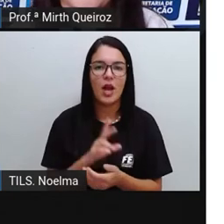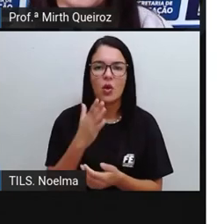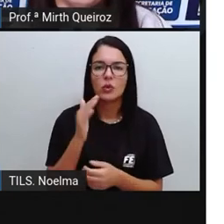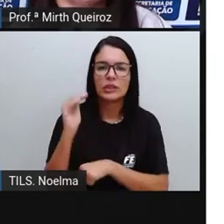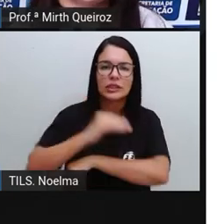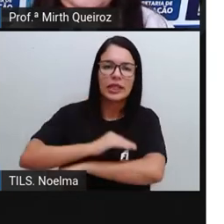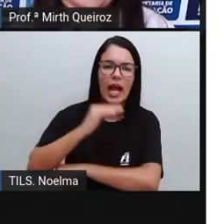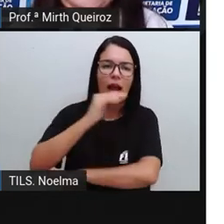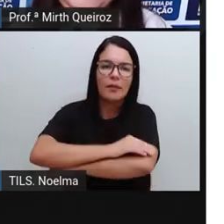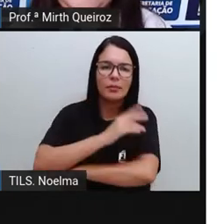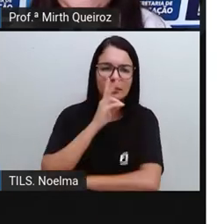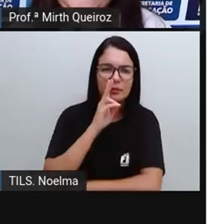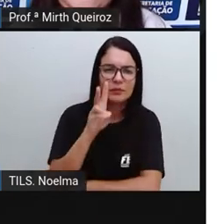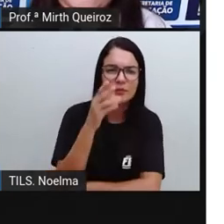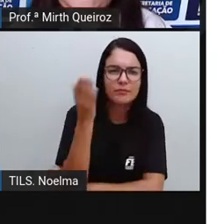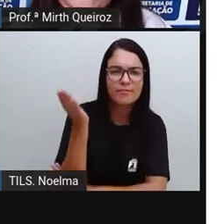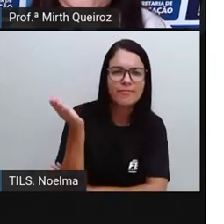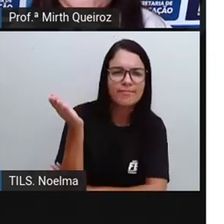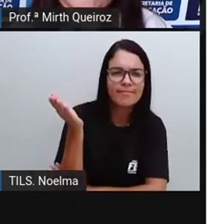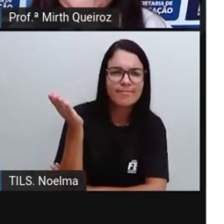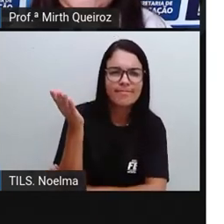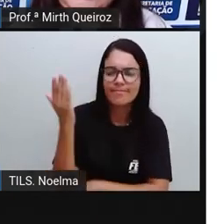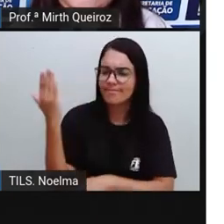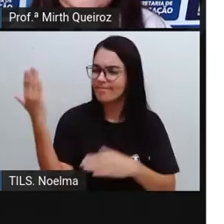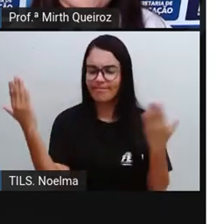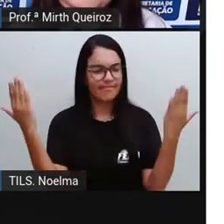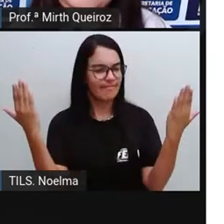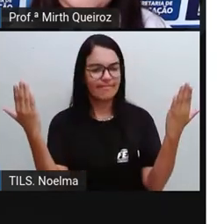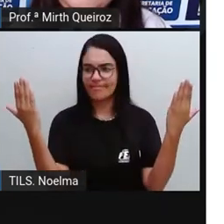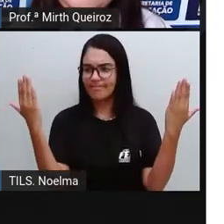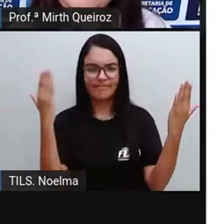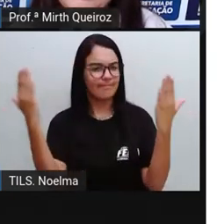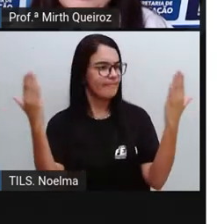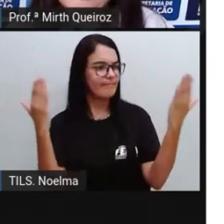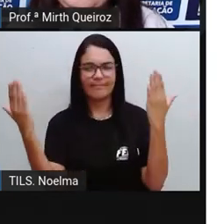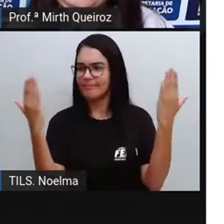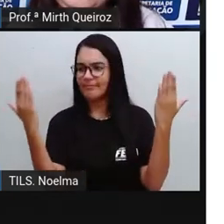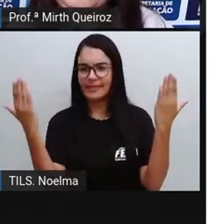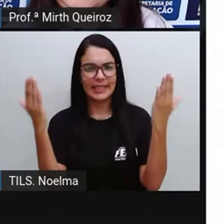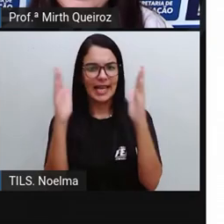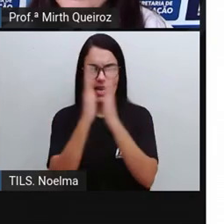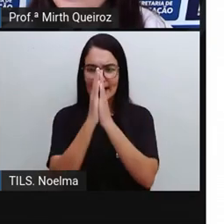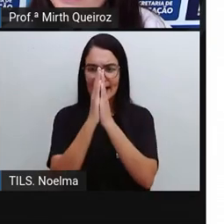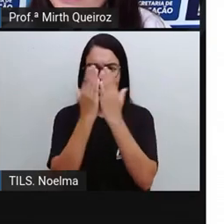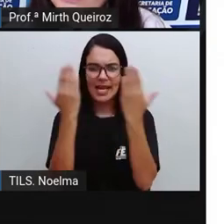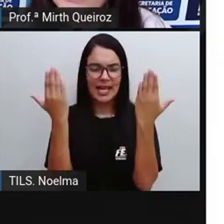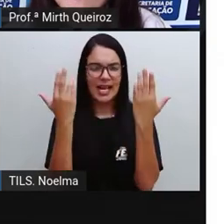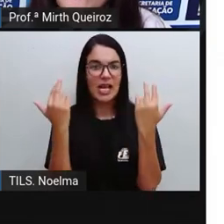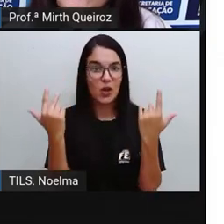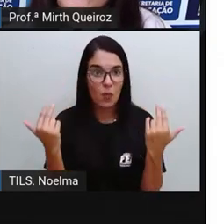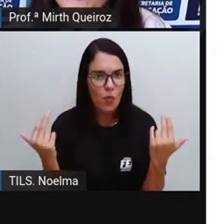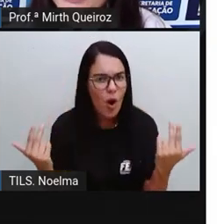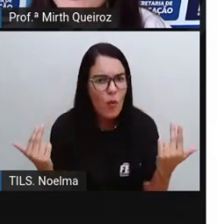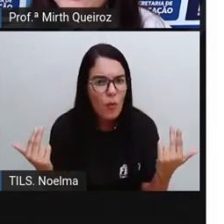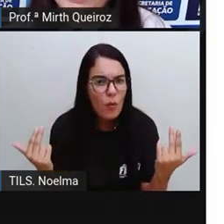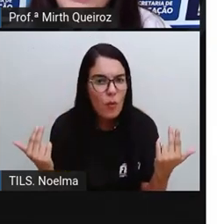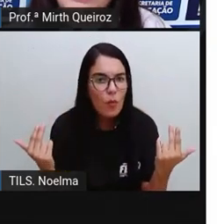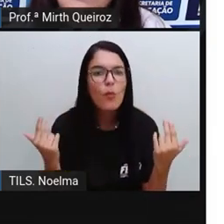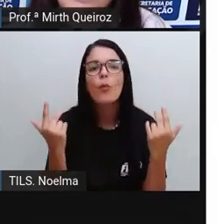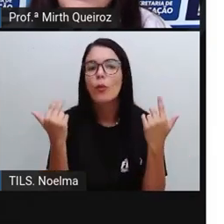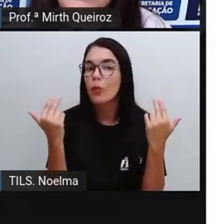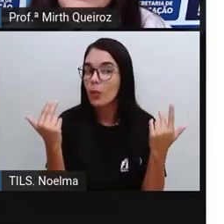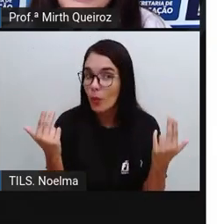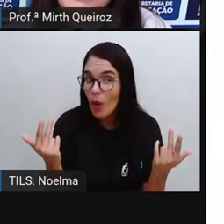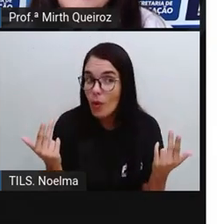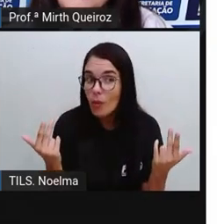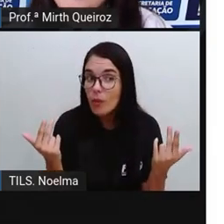E o sapo aqui? Olha só, nós traçamos aqui a nossa reta, o nosso eixo de